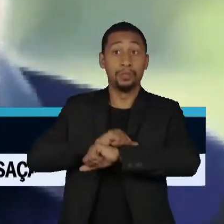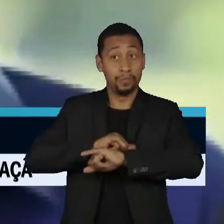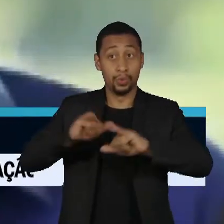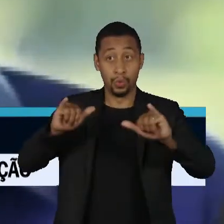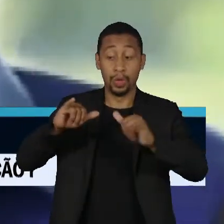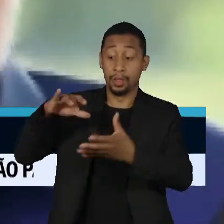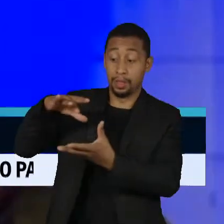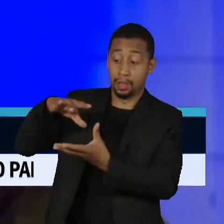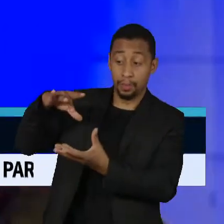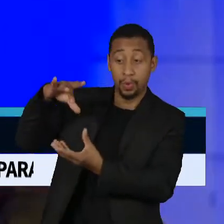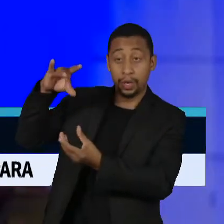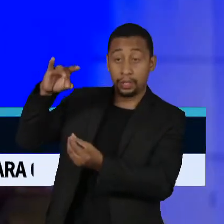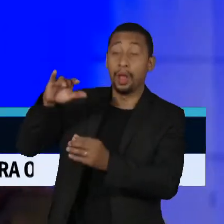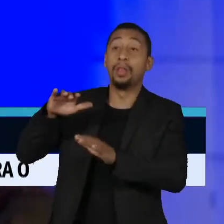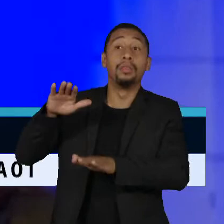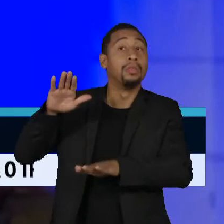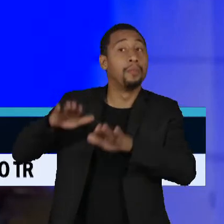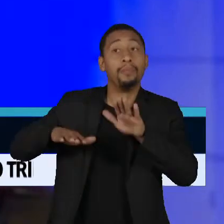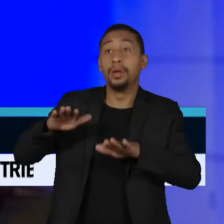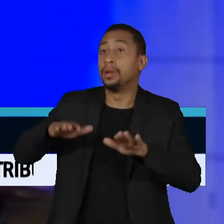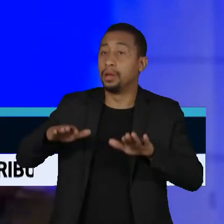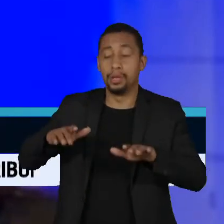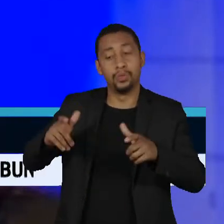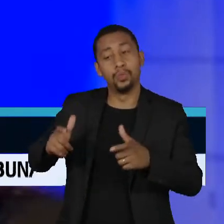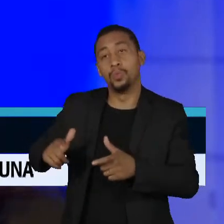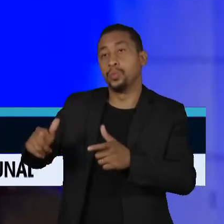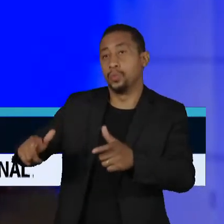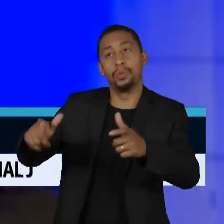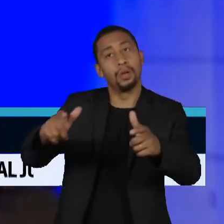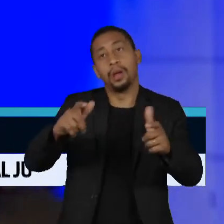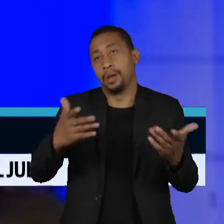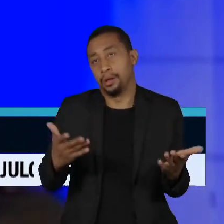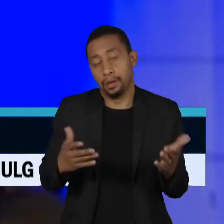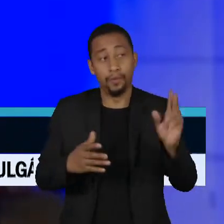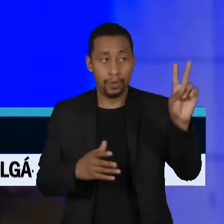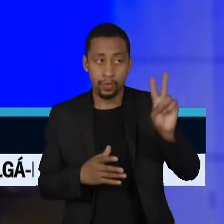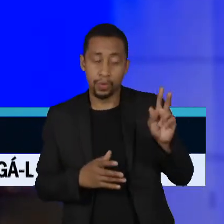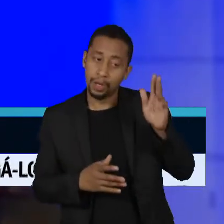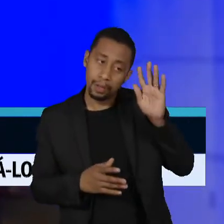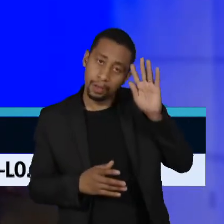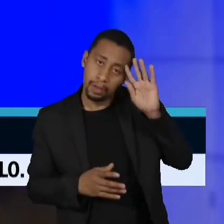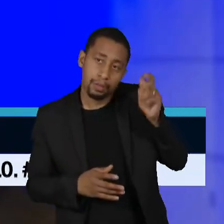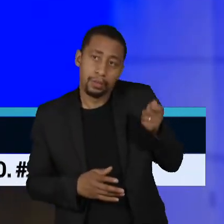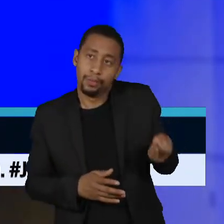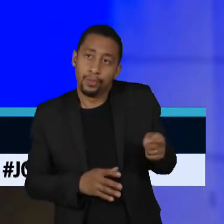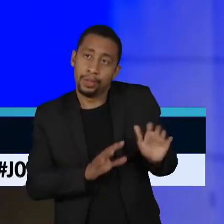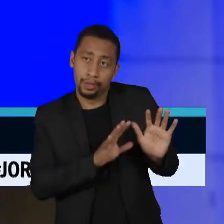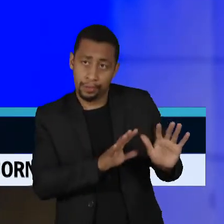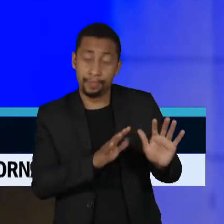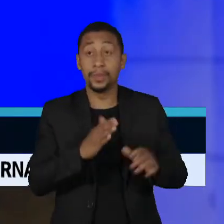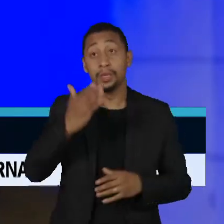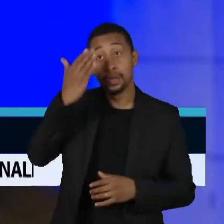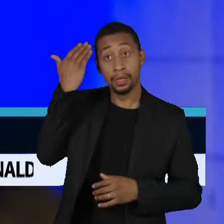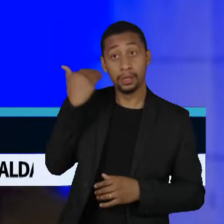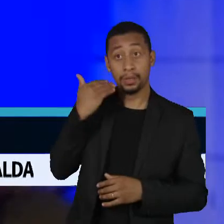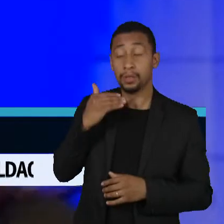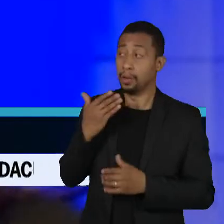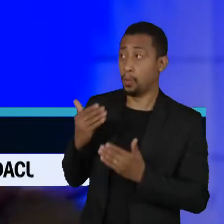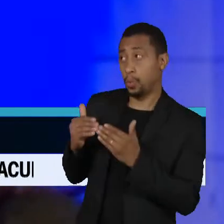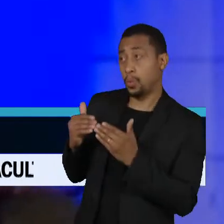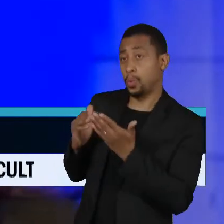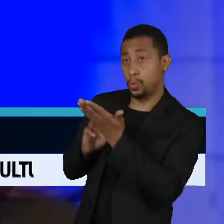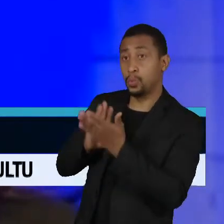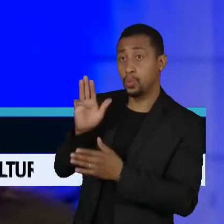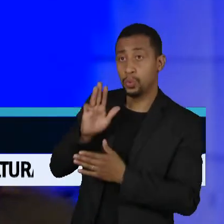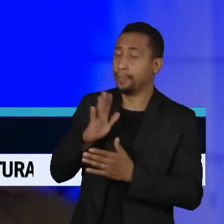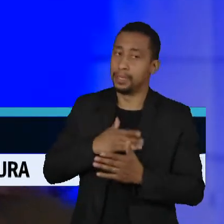relativo. Questionada sobre o tema, Simone Tebet defendeu o presidente, mas criticou o regime venezuelano. Eu posso